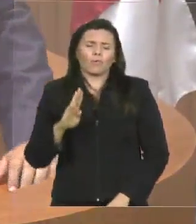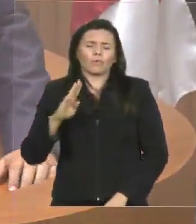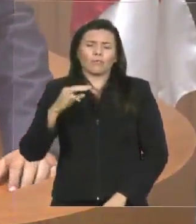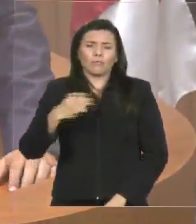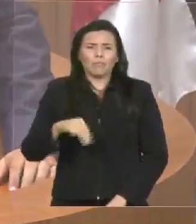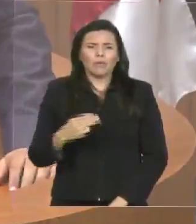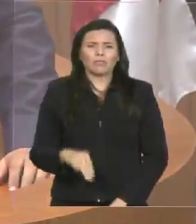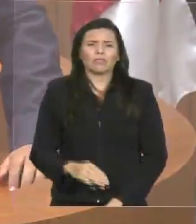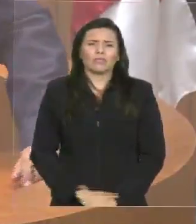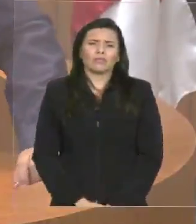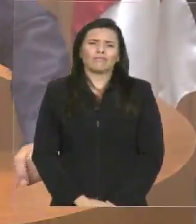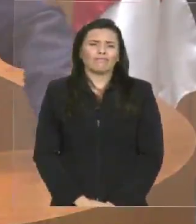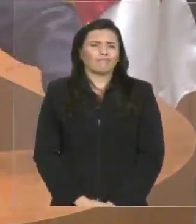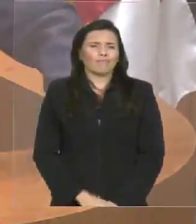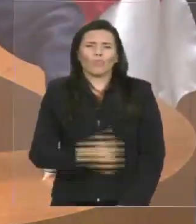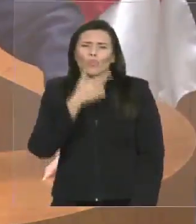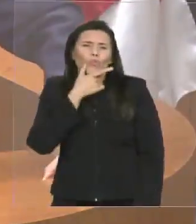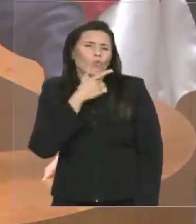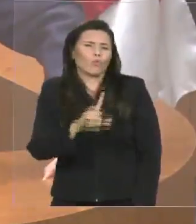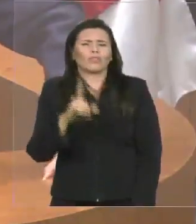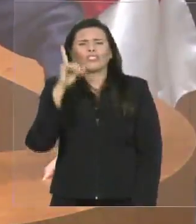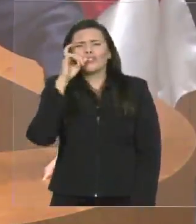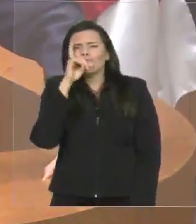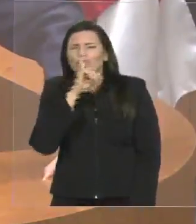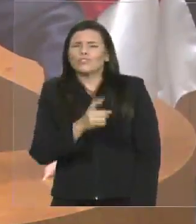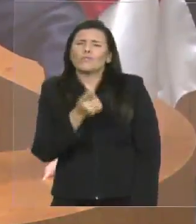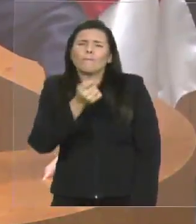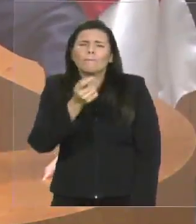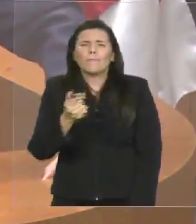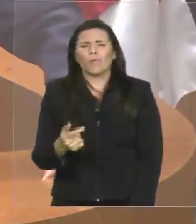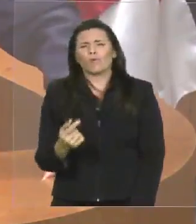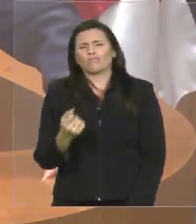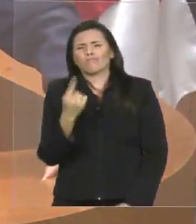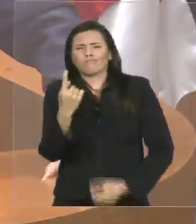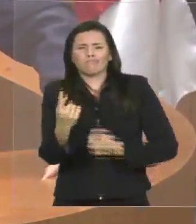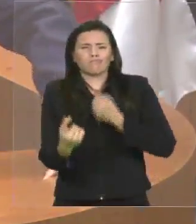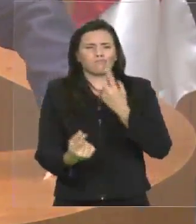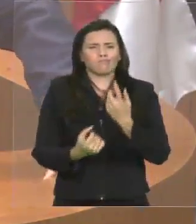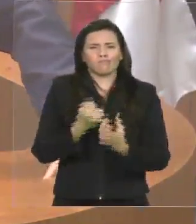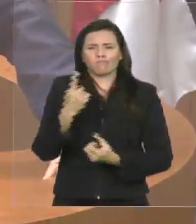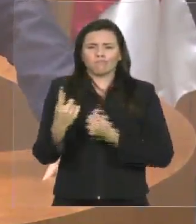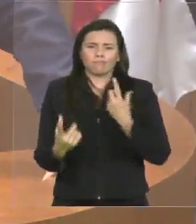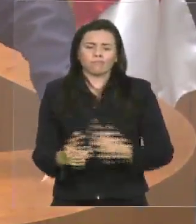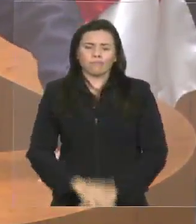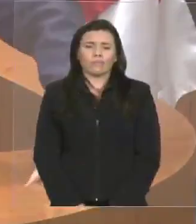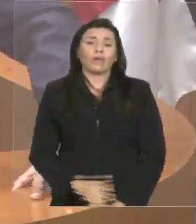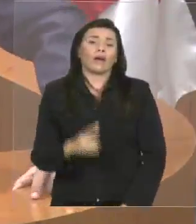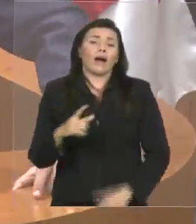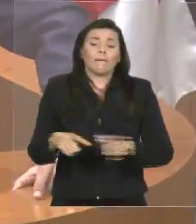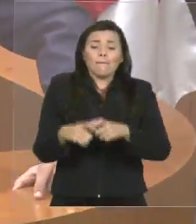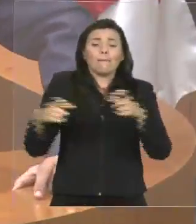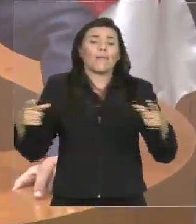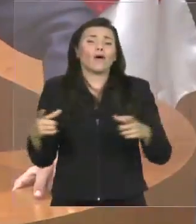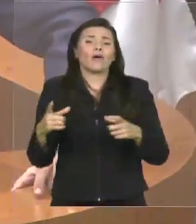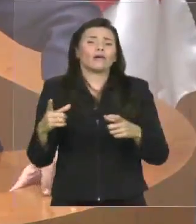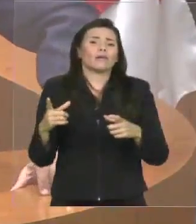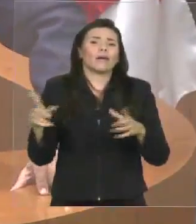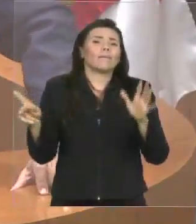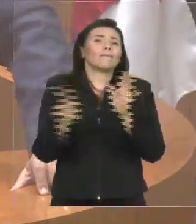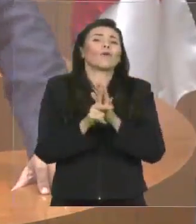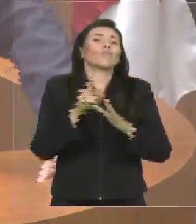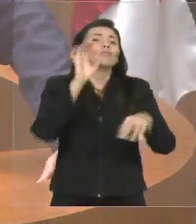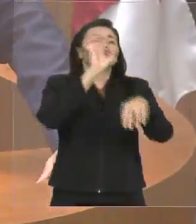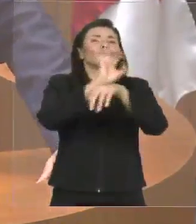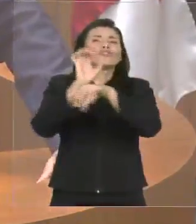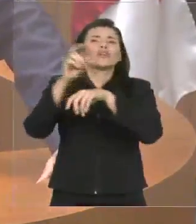fora. E diga ainda mais, deputado Otelino, V. Exª conhece a realidade? Em Pinheiro, o curso de medicina não